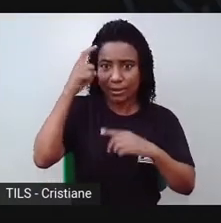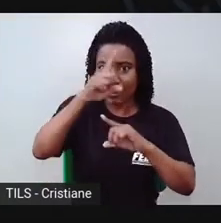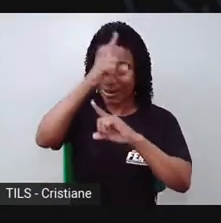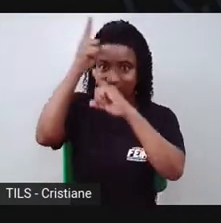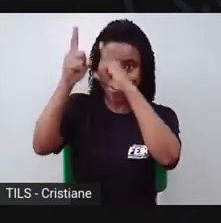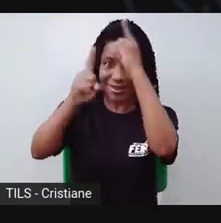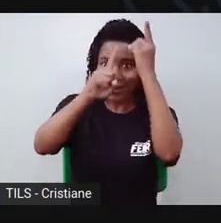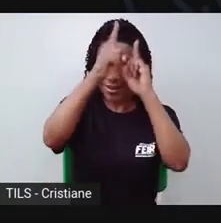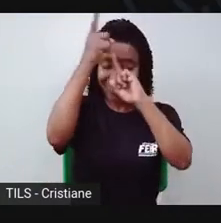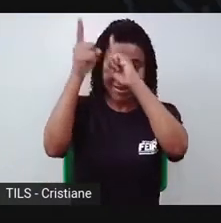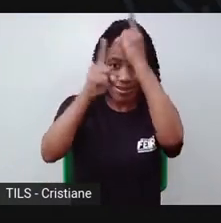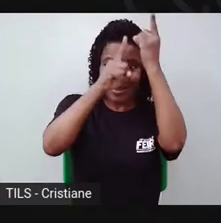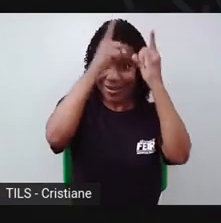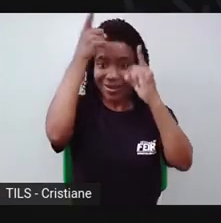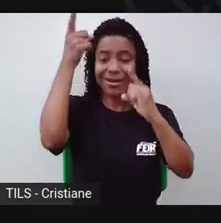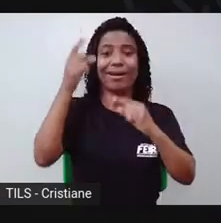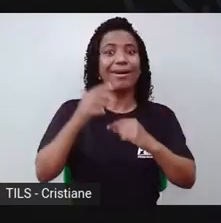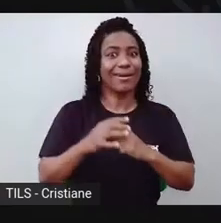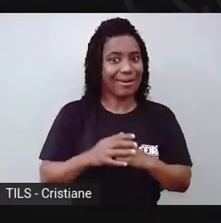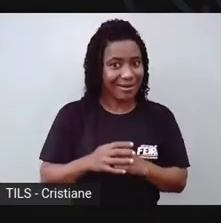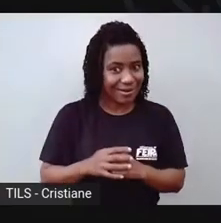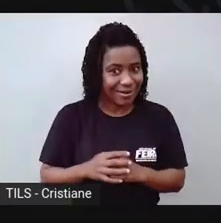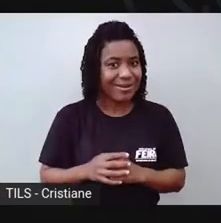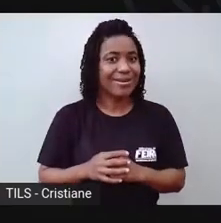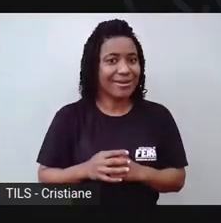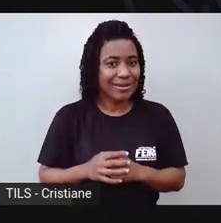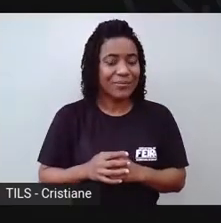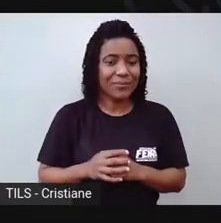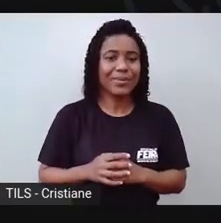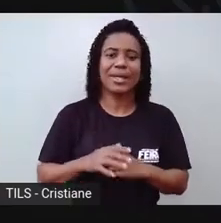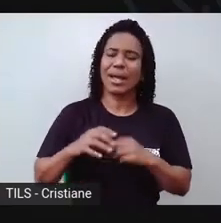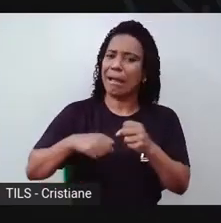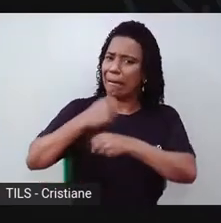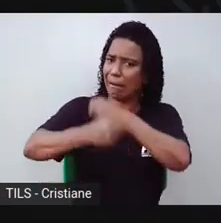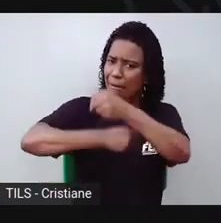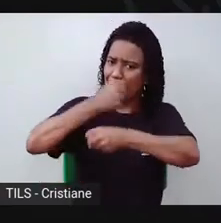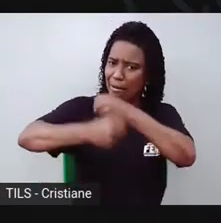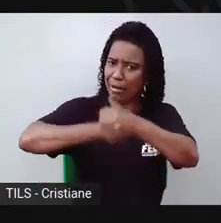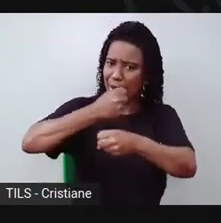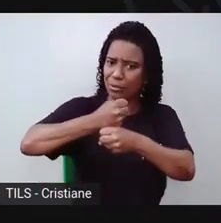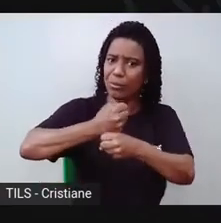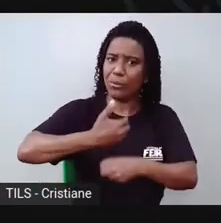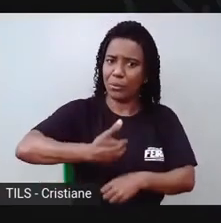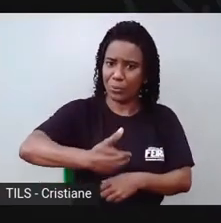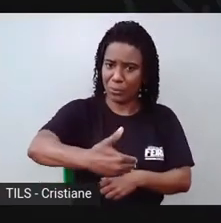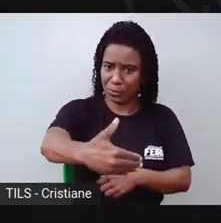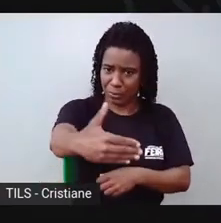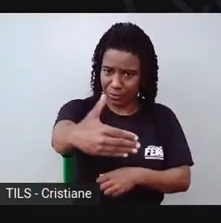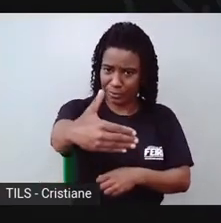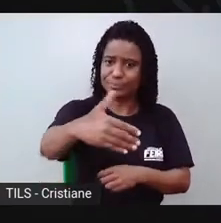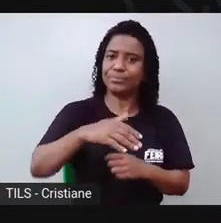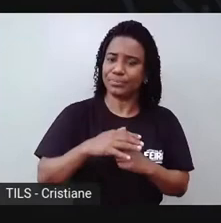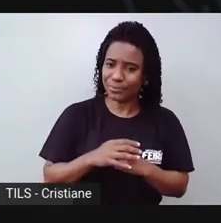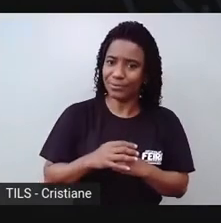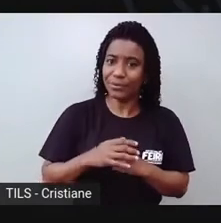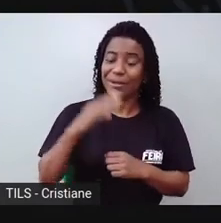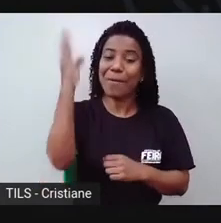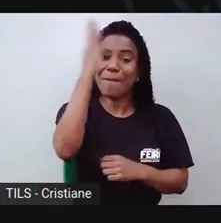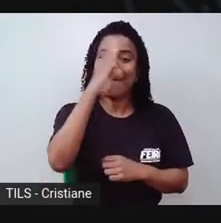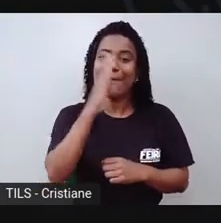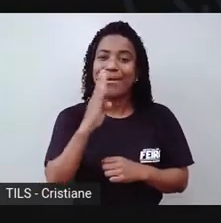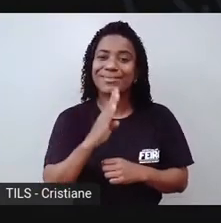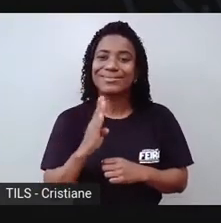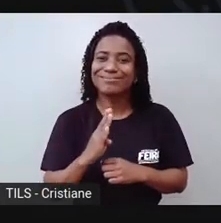muitos anos, até o descobrimento do Brasil. Quando os portugueses chegaram aqui no Brasil,